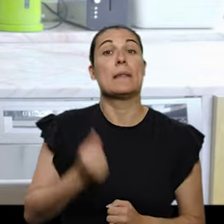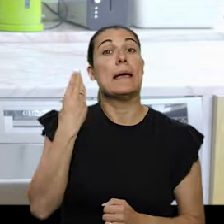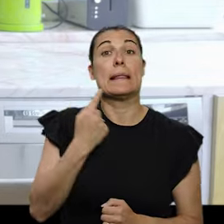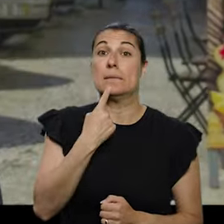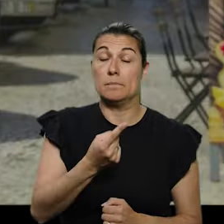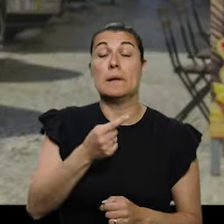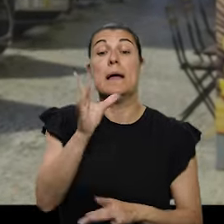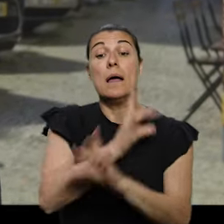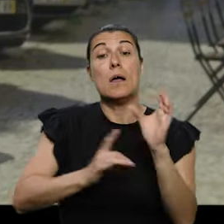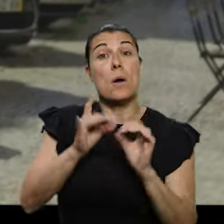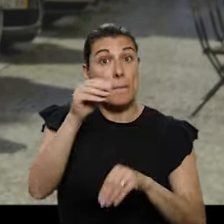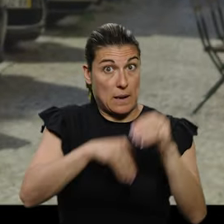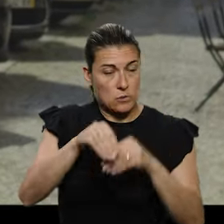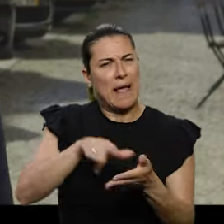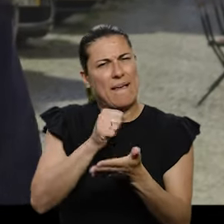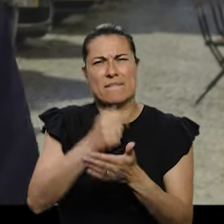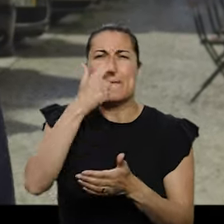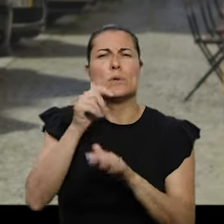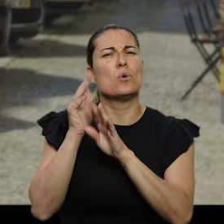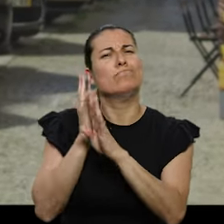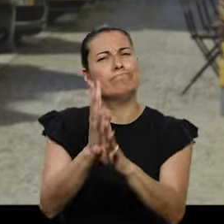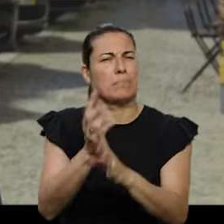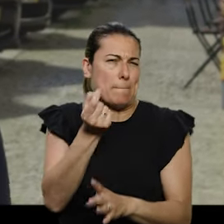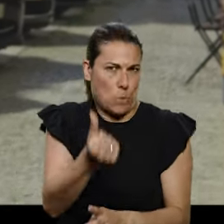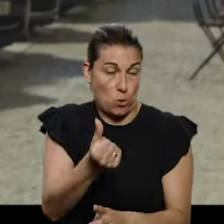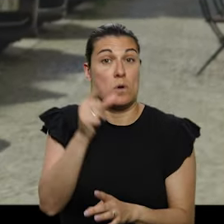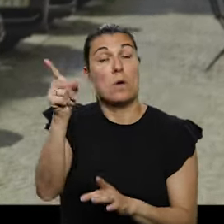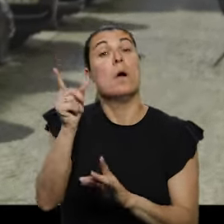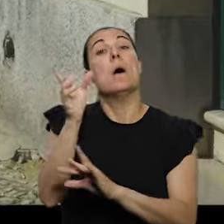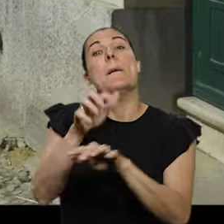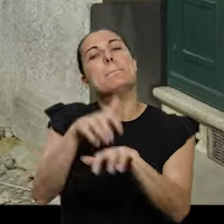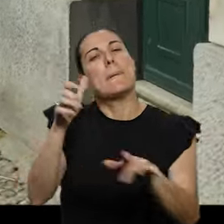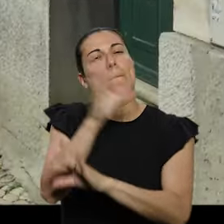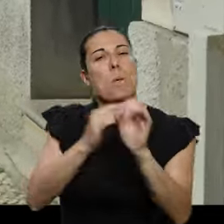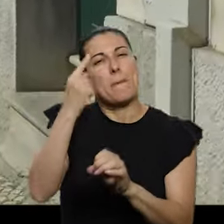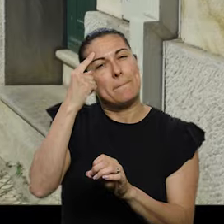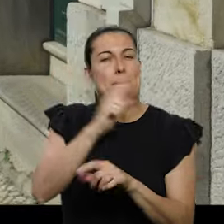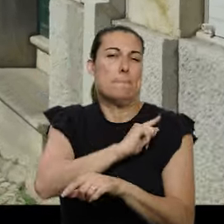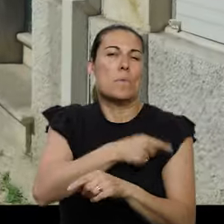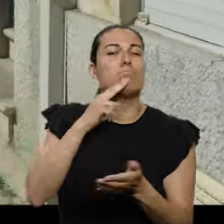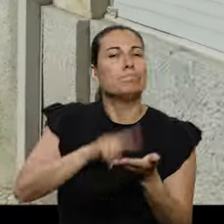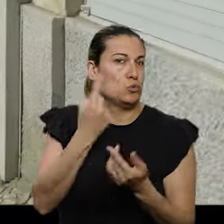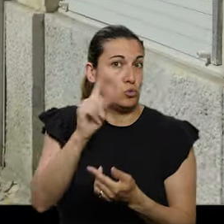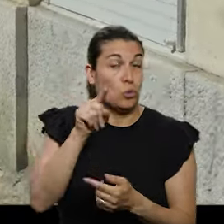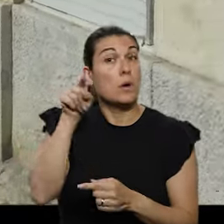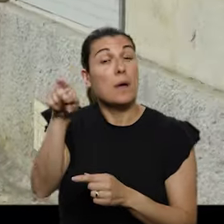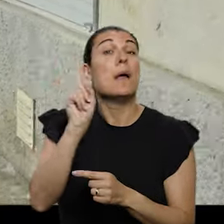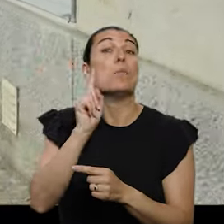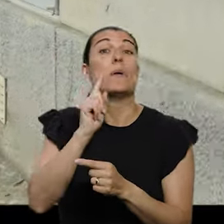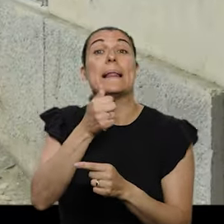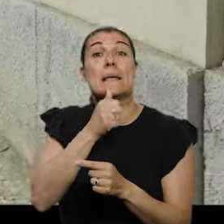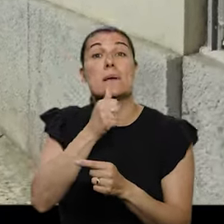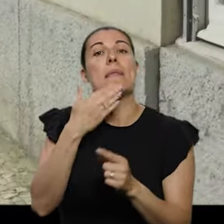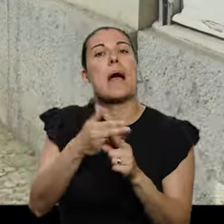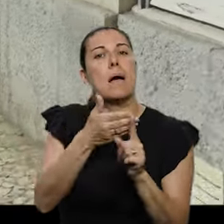votar na Catarina. Nas eleições europeias há sempre menos gente a votar. Muitas pessoas acham que o Parlamento Europeu não tem verdadeiro poder. E de